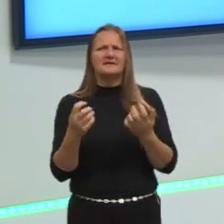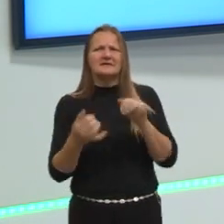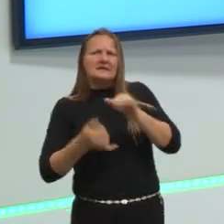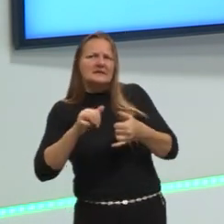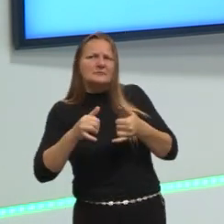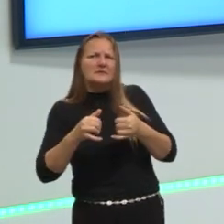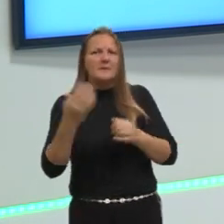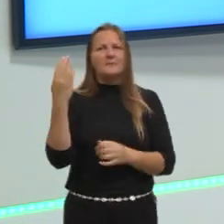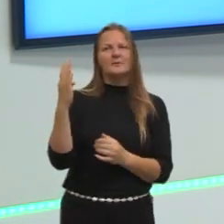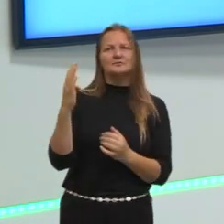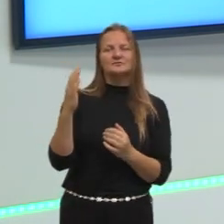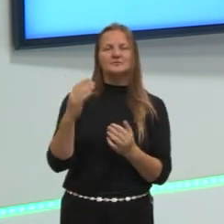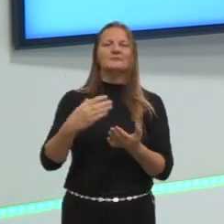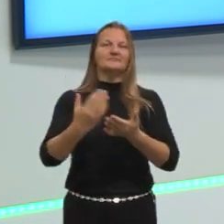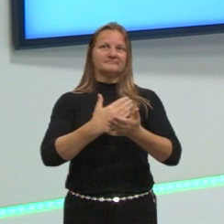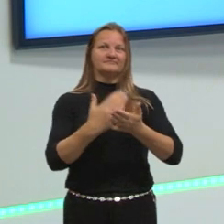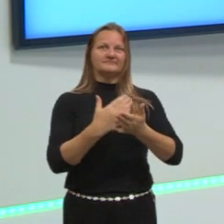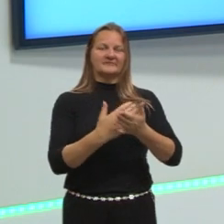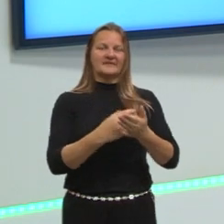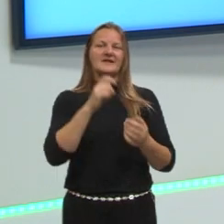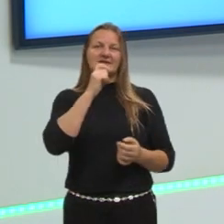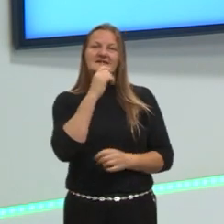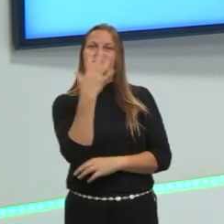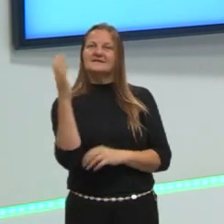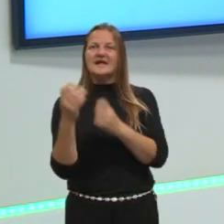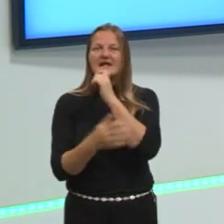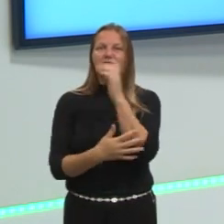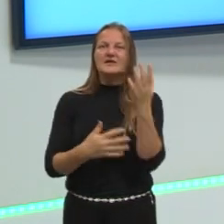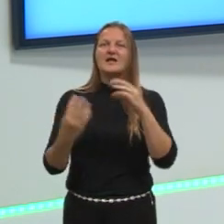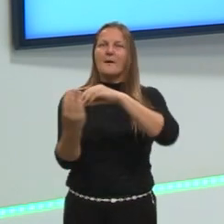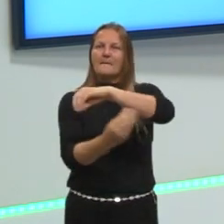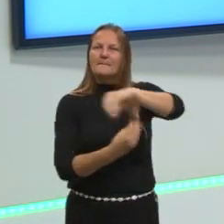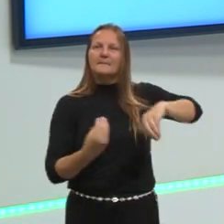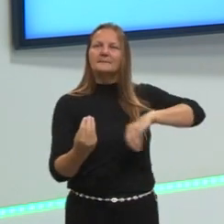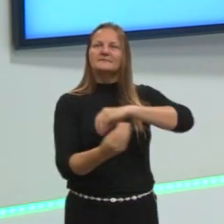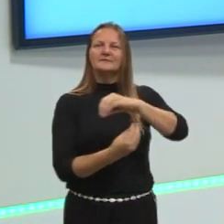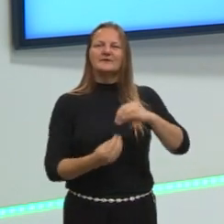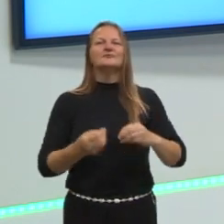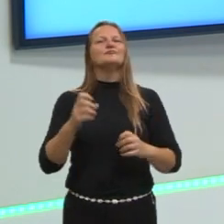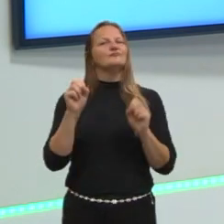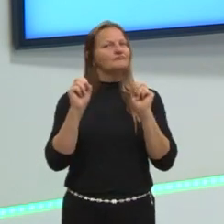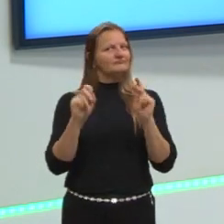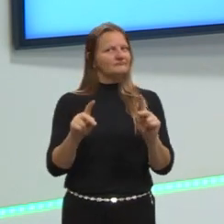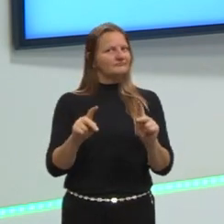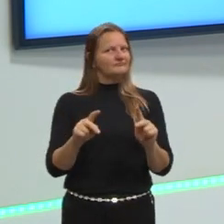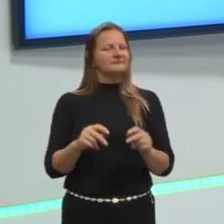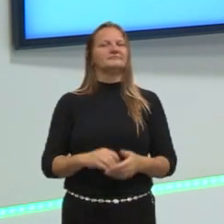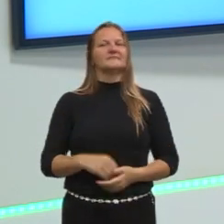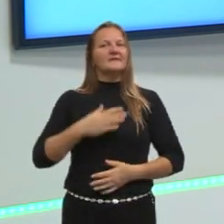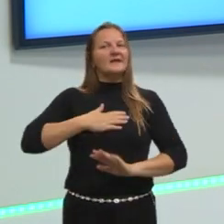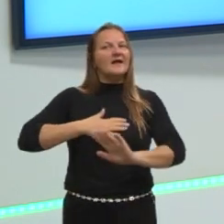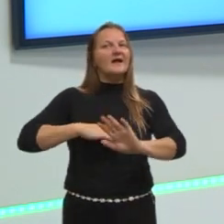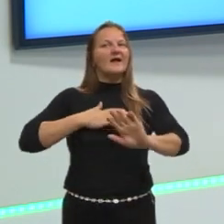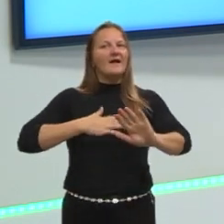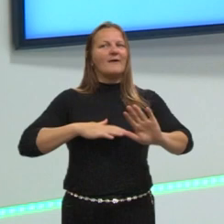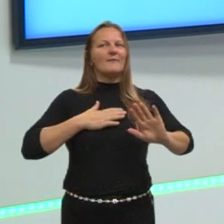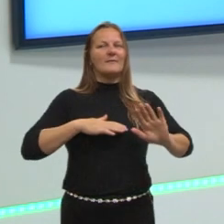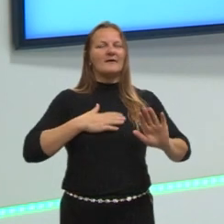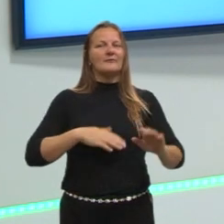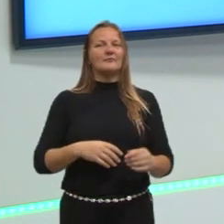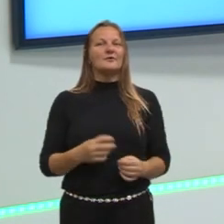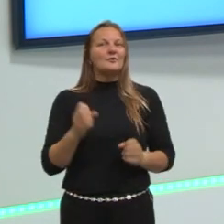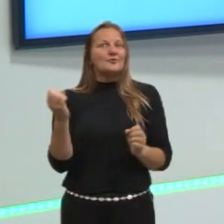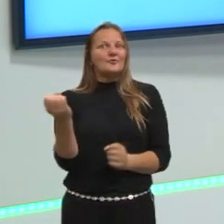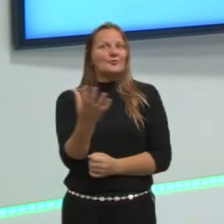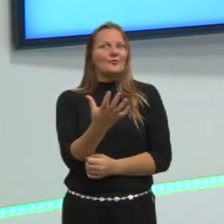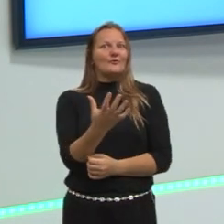Principalmente no caderno da ciência da natureza. Não se preocupa. É assim mesmo. E essa nova roupagem do